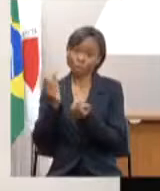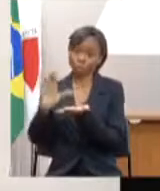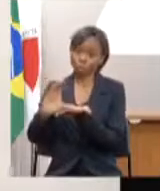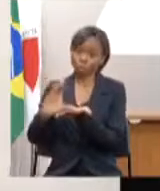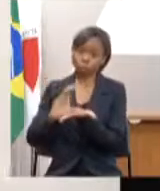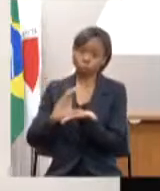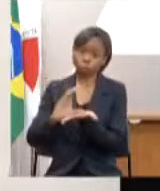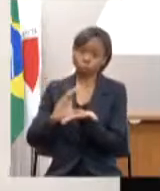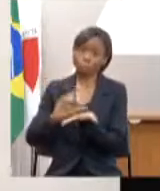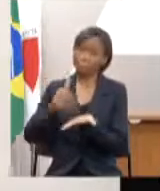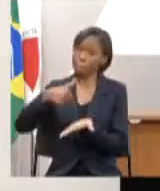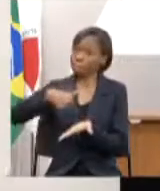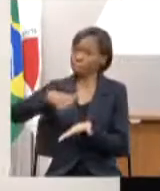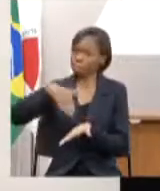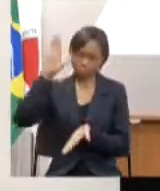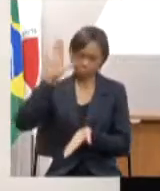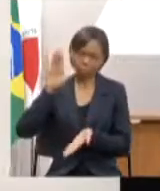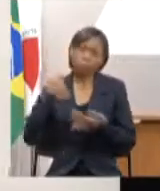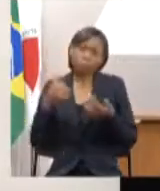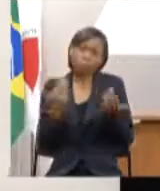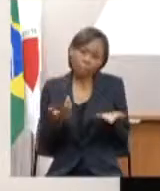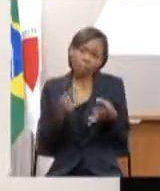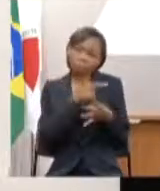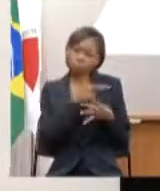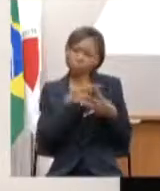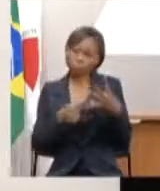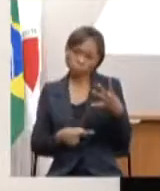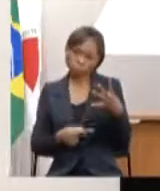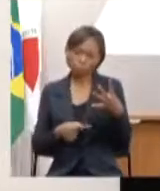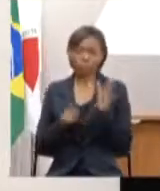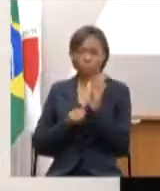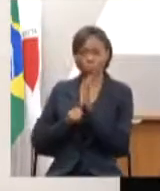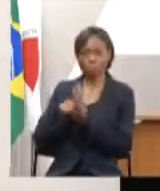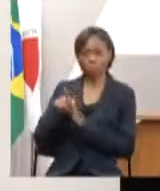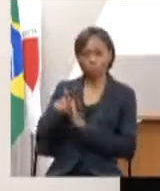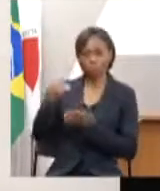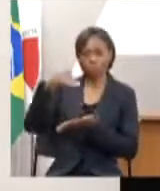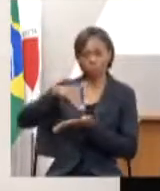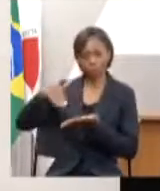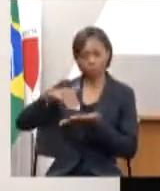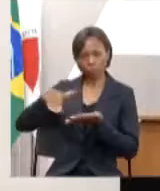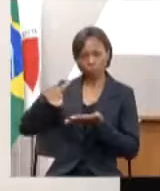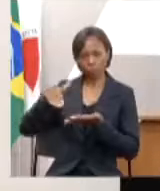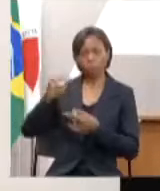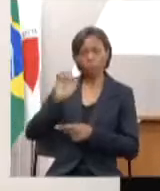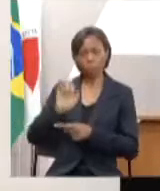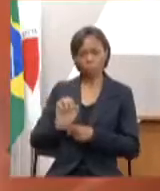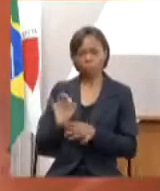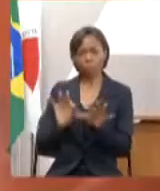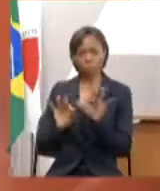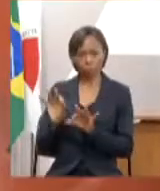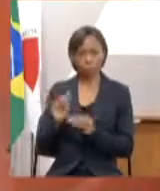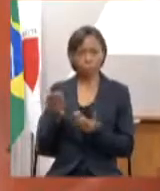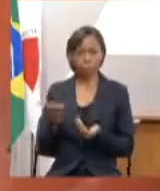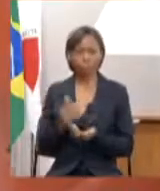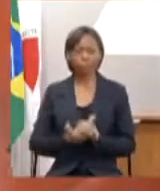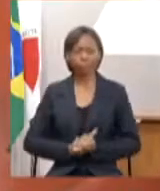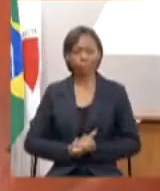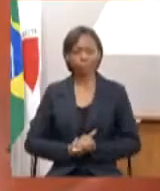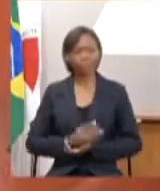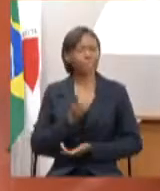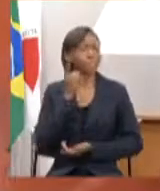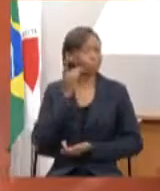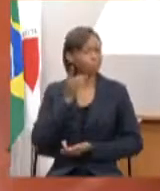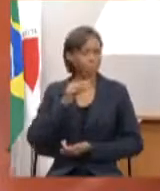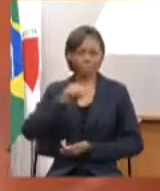são essas as questões que eu deixo aí para o secretário de Estado de Planejamento. Muito obrigado, deputado